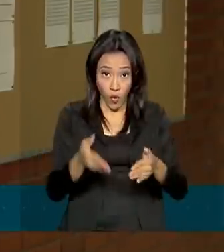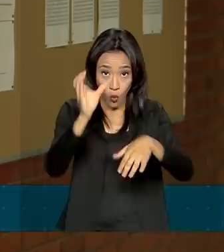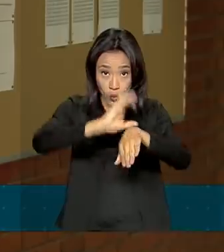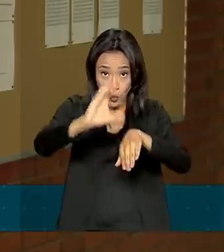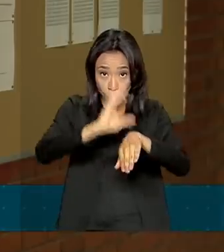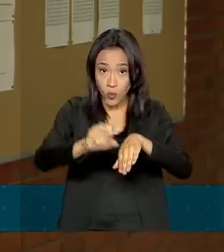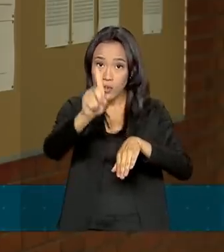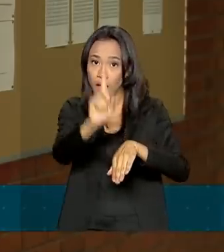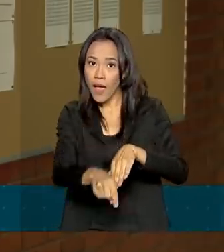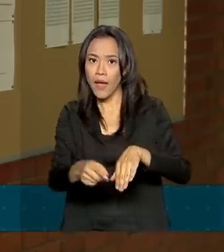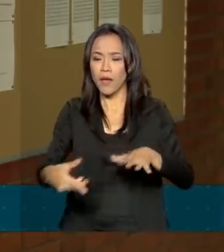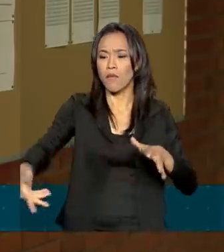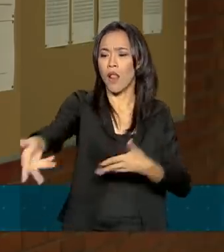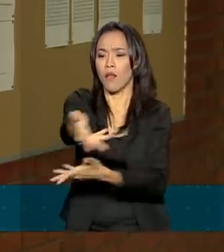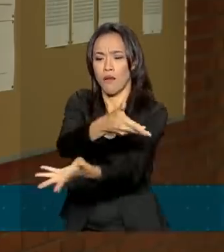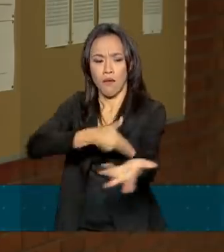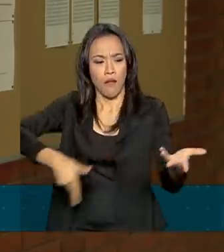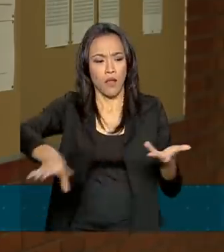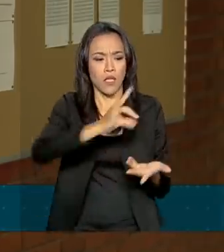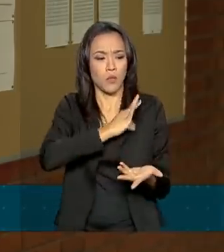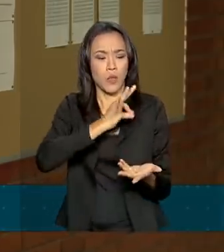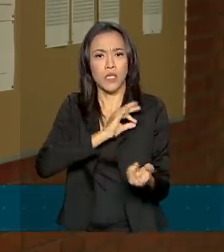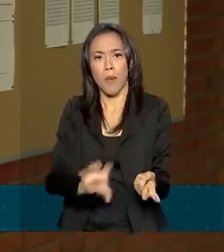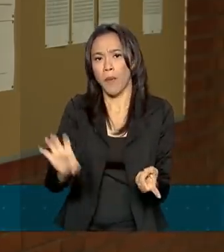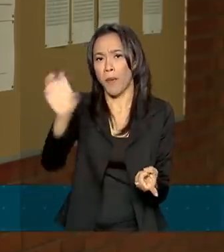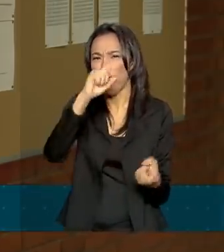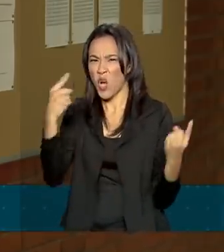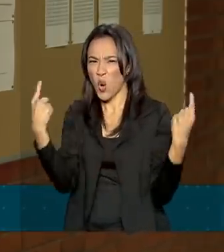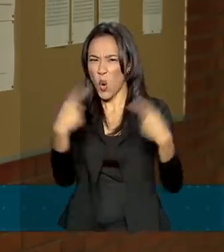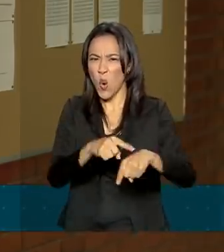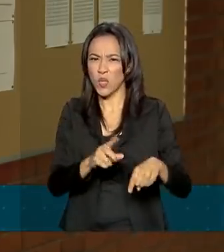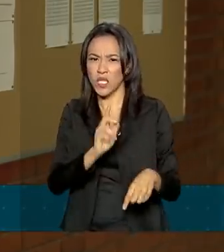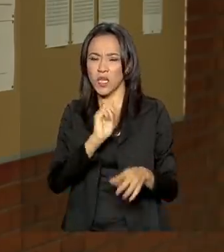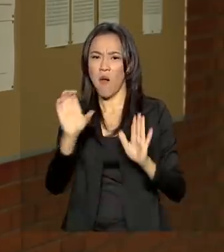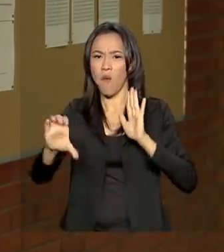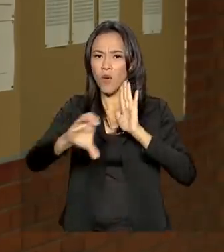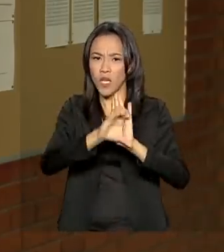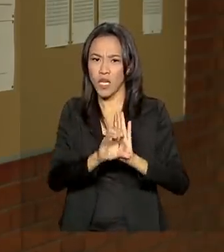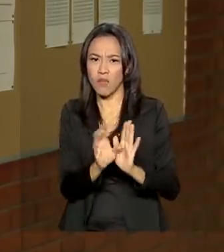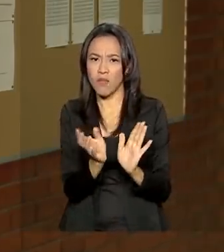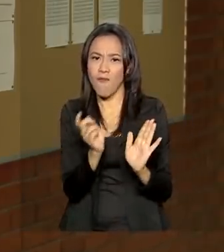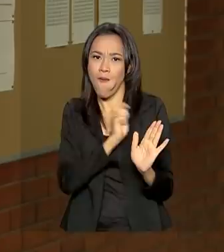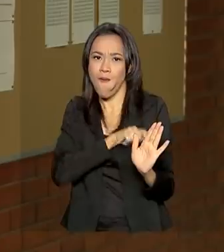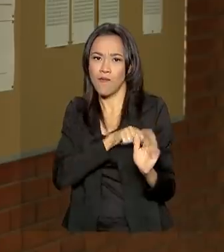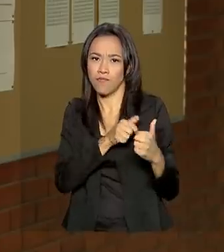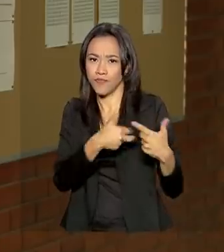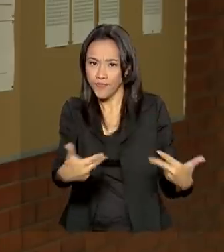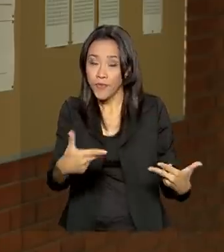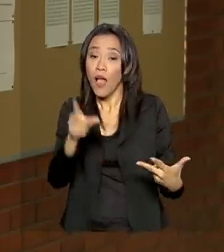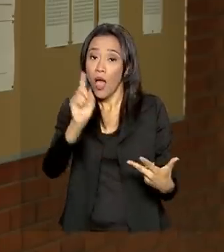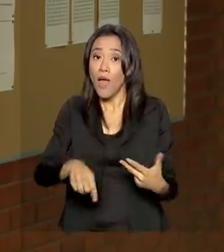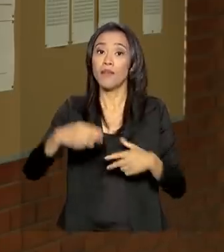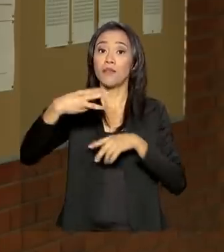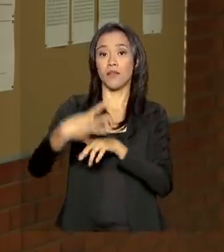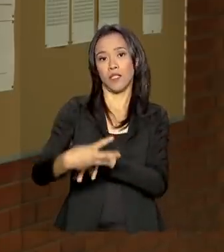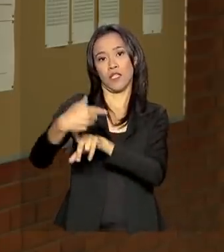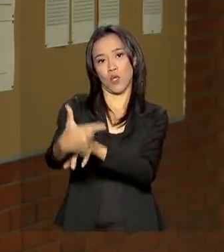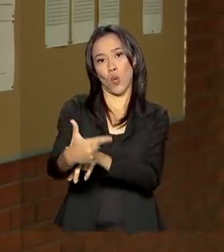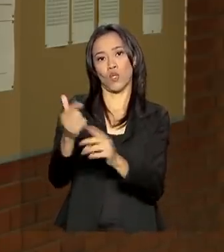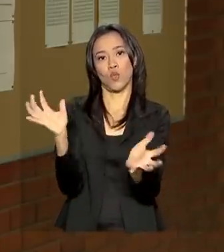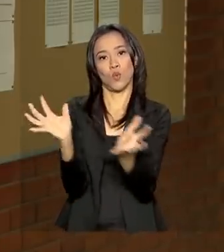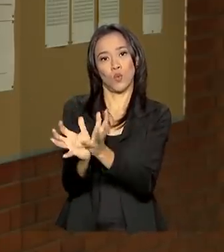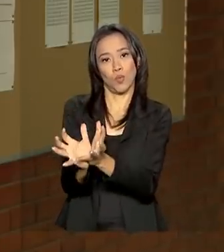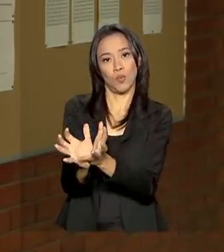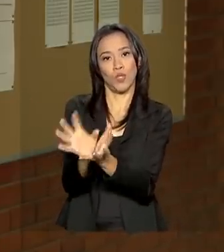integração entre as polícias para o combate ao crime organizado. Este ano será uma turma com 32 policiais,